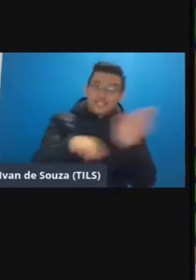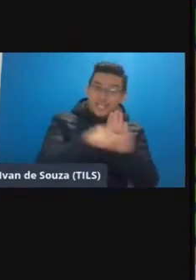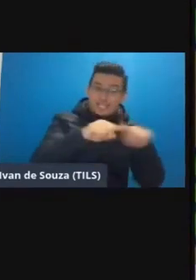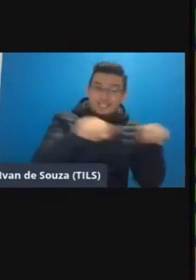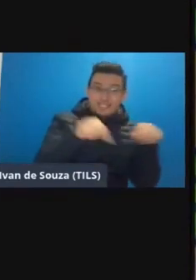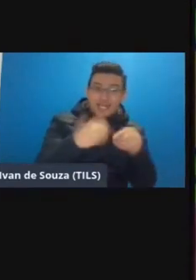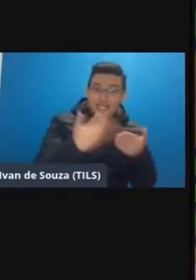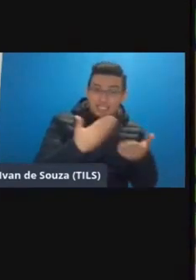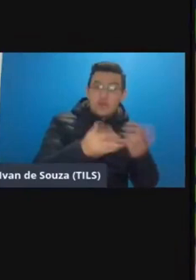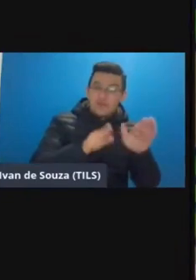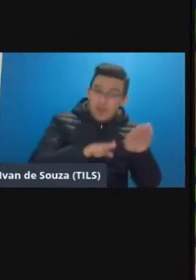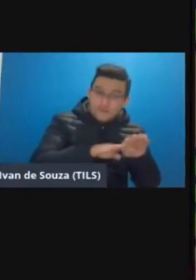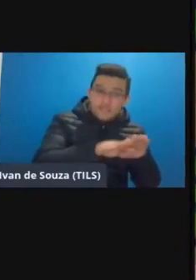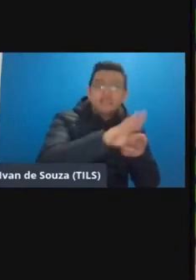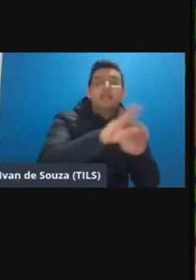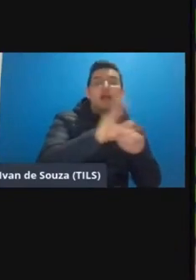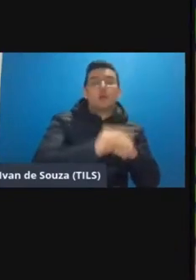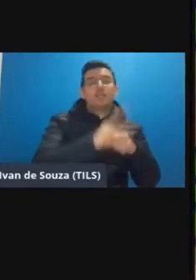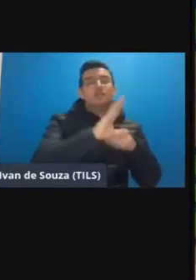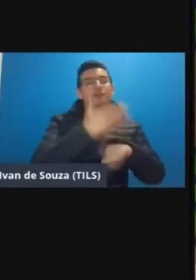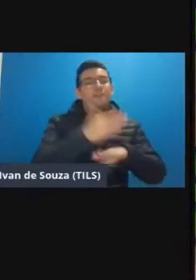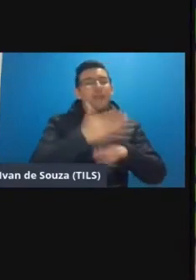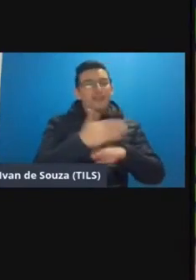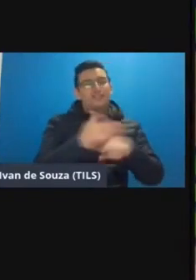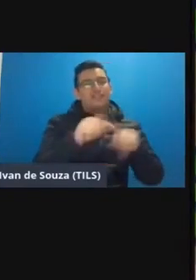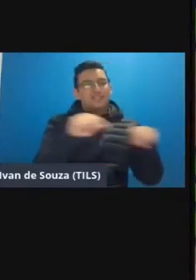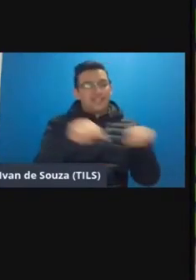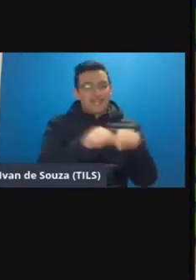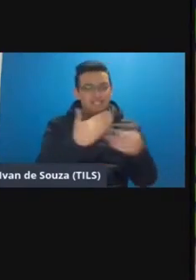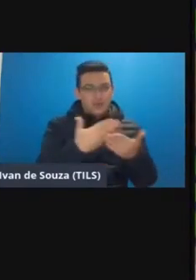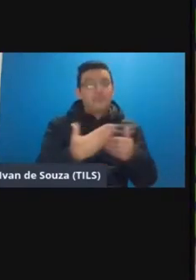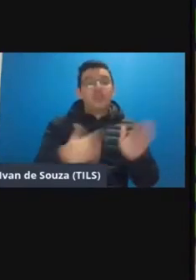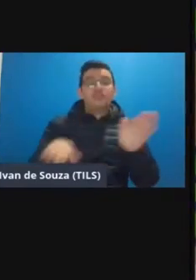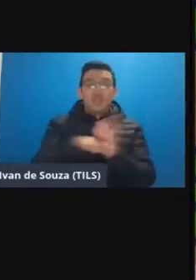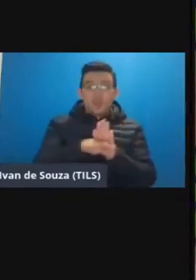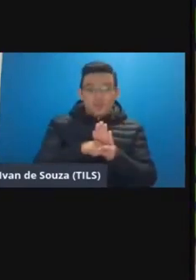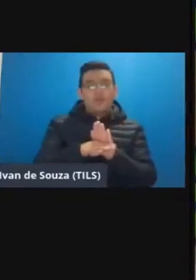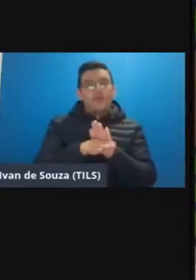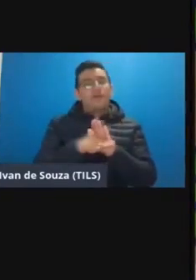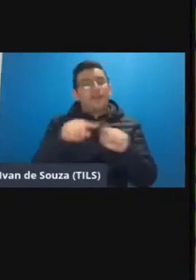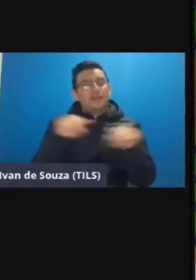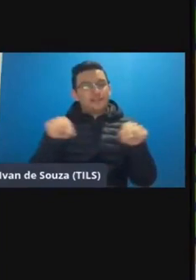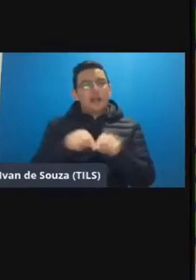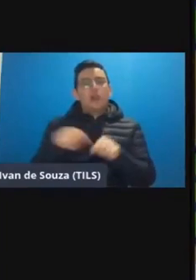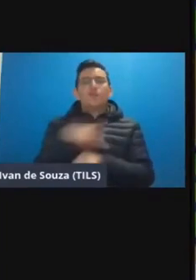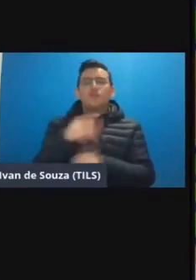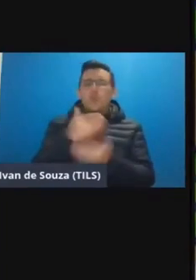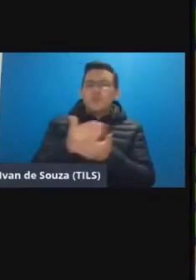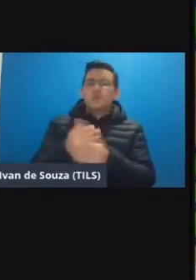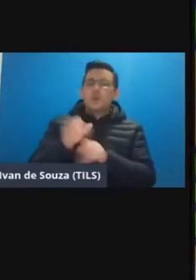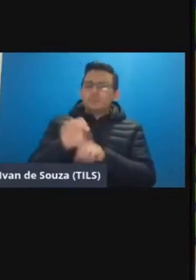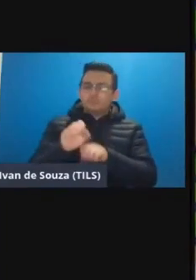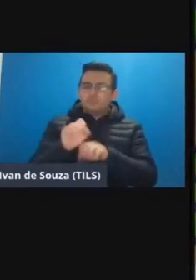professor vai avançar o conhecimento como a gente falou aqui a prática da sala de aula invertida e ao chegar na sala o professor começava a dar aula e acontecesse várias aulas e ele